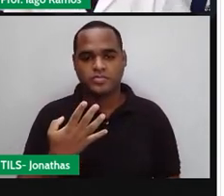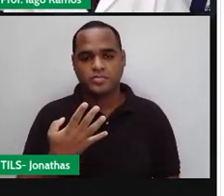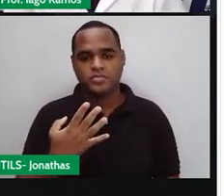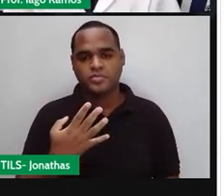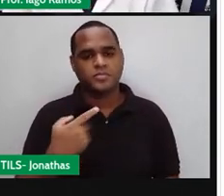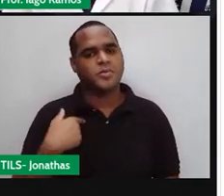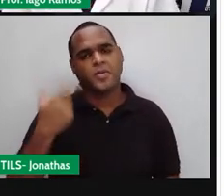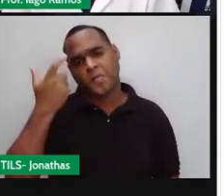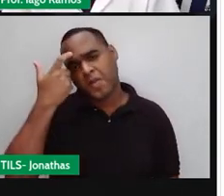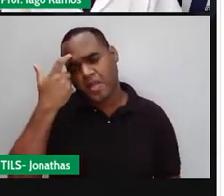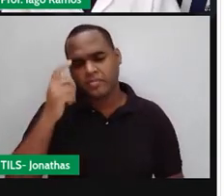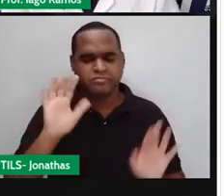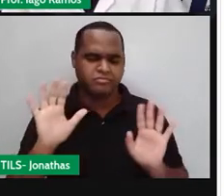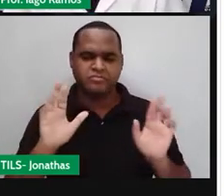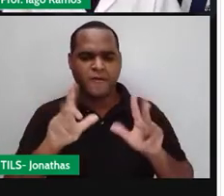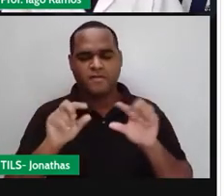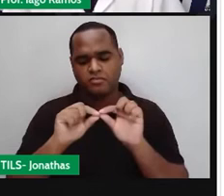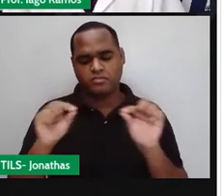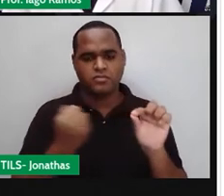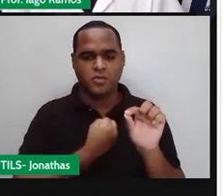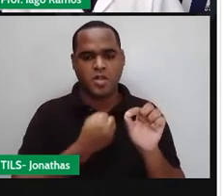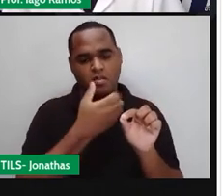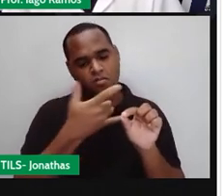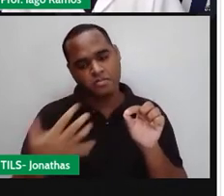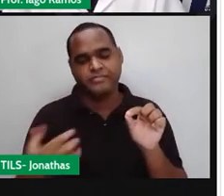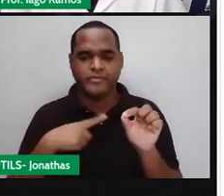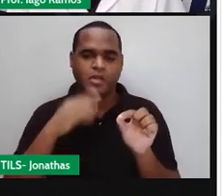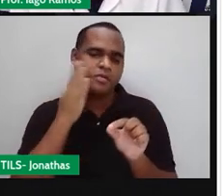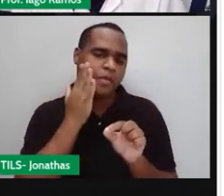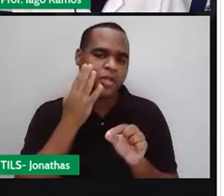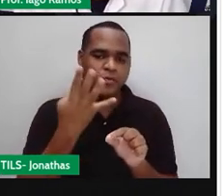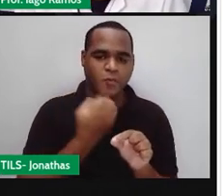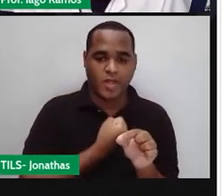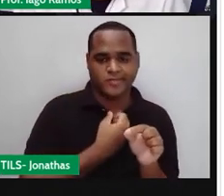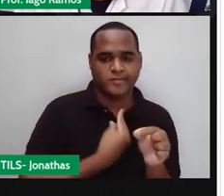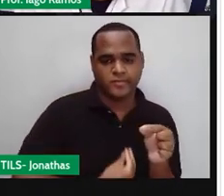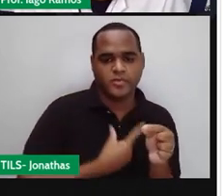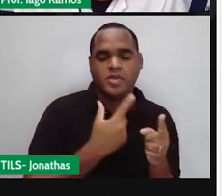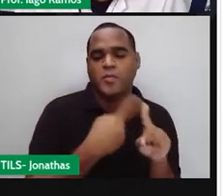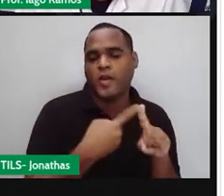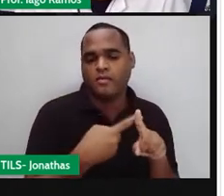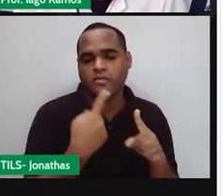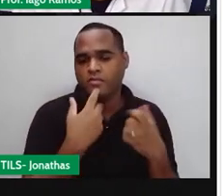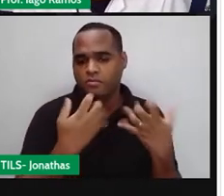pensar isso na reta numérica. Você já sabe que é quatro. E por que que é quatro?